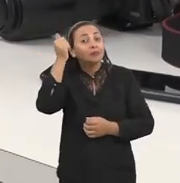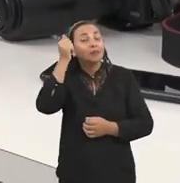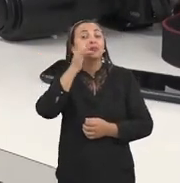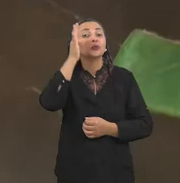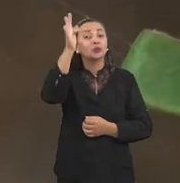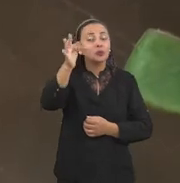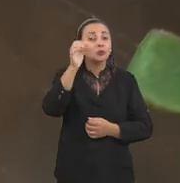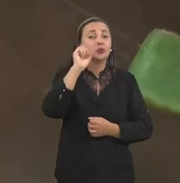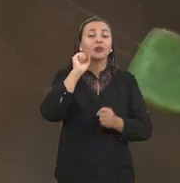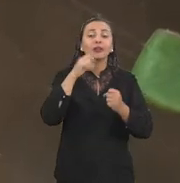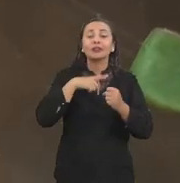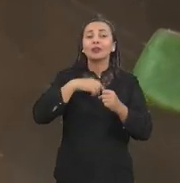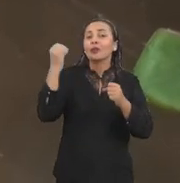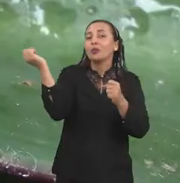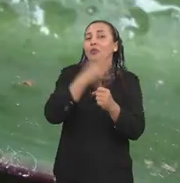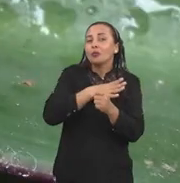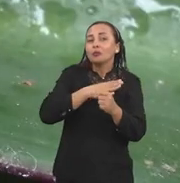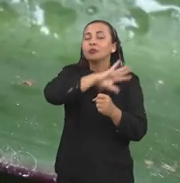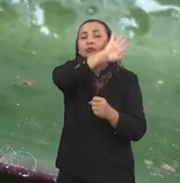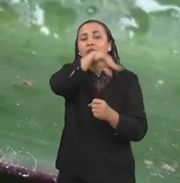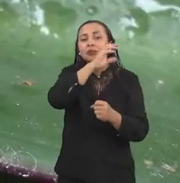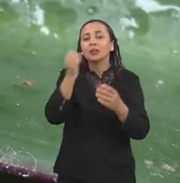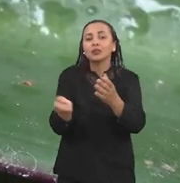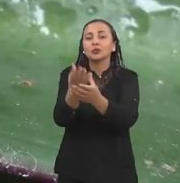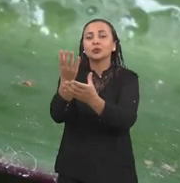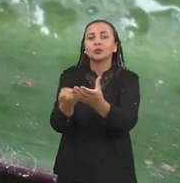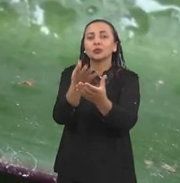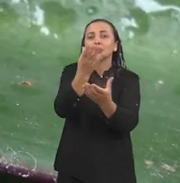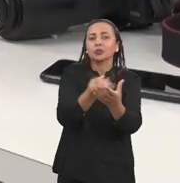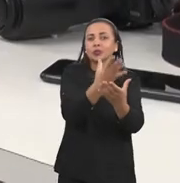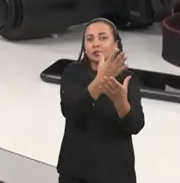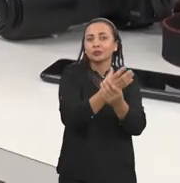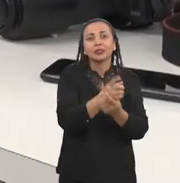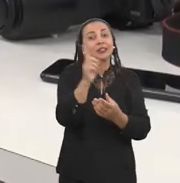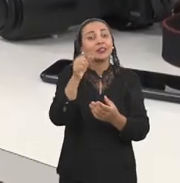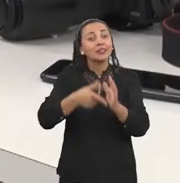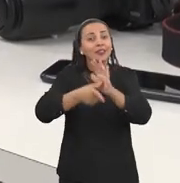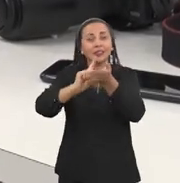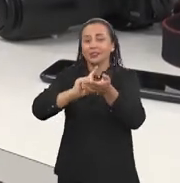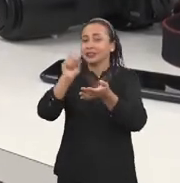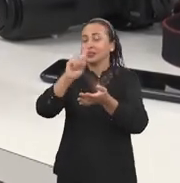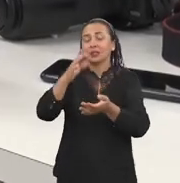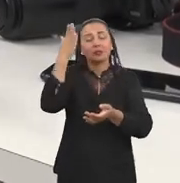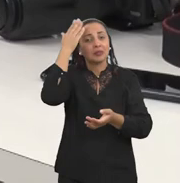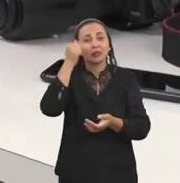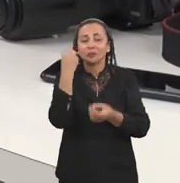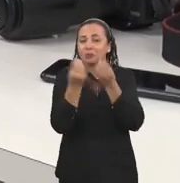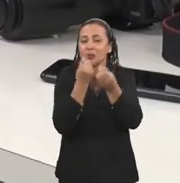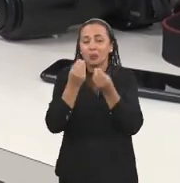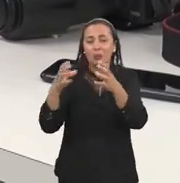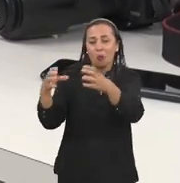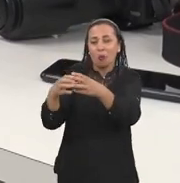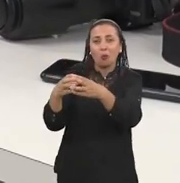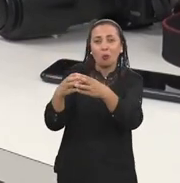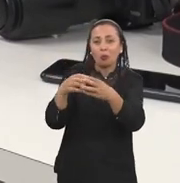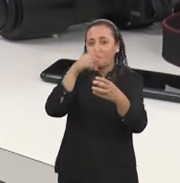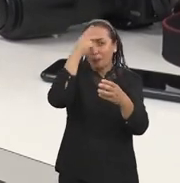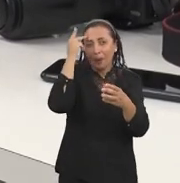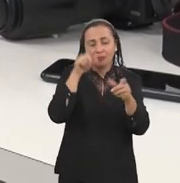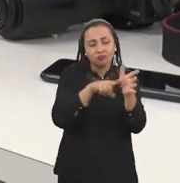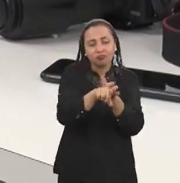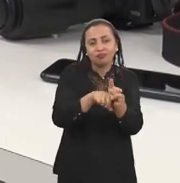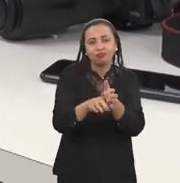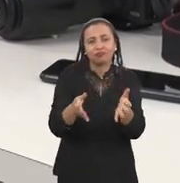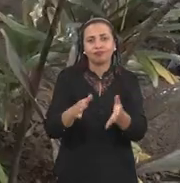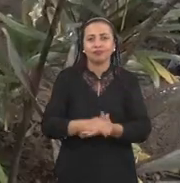de novas ocorrências de espécies que não seriam registradas facilmente por uma equipe pequena